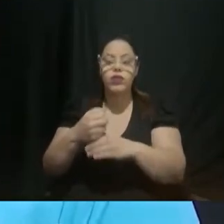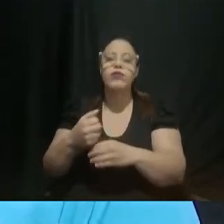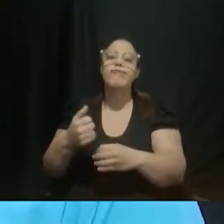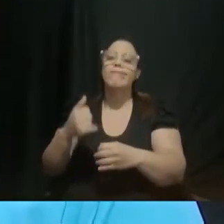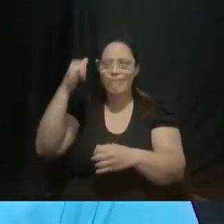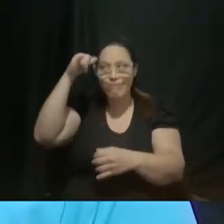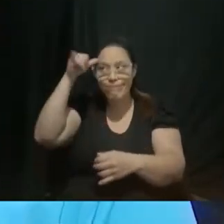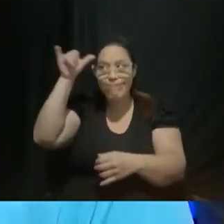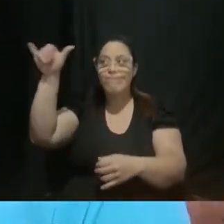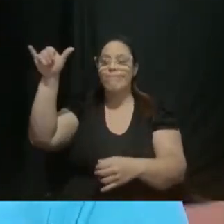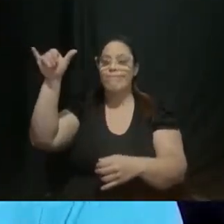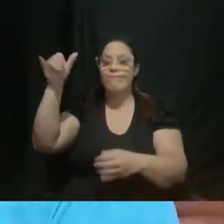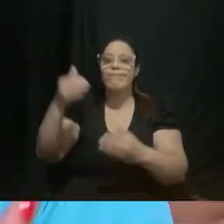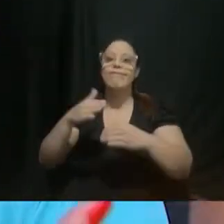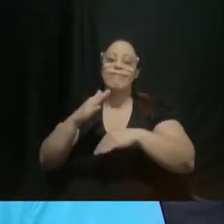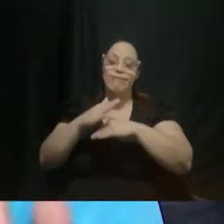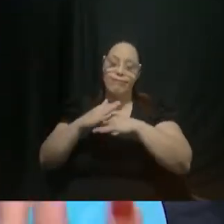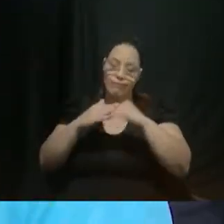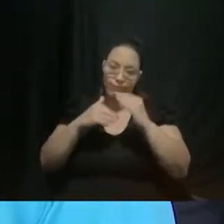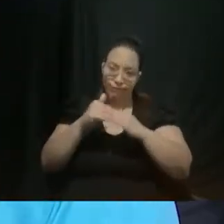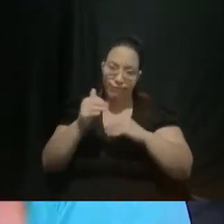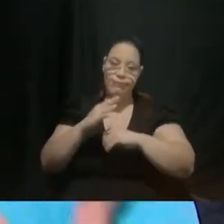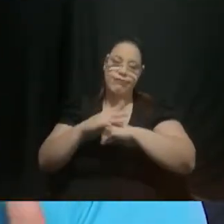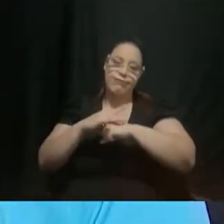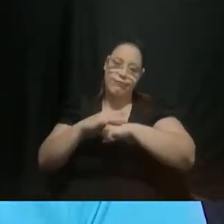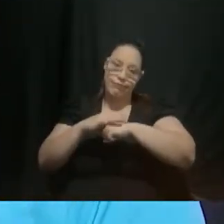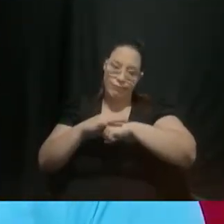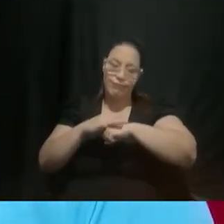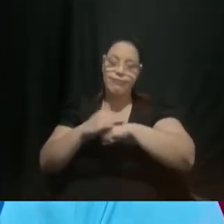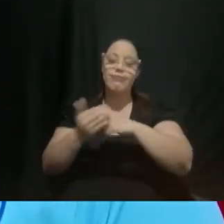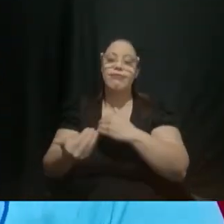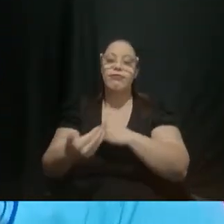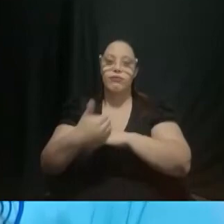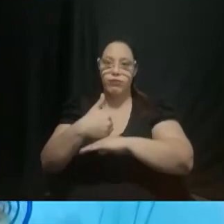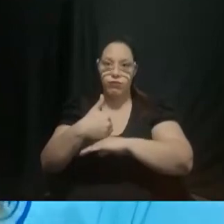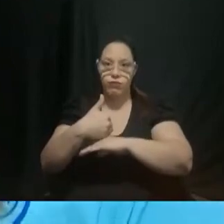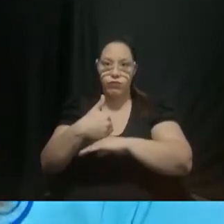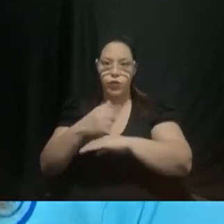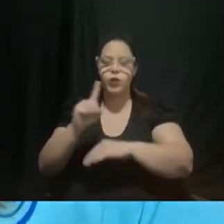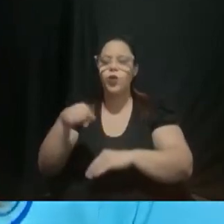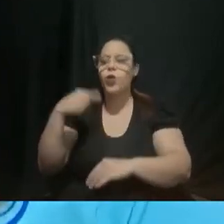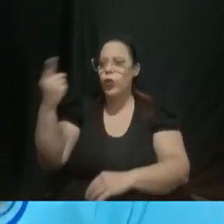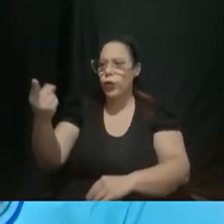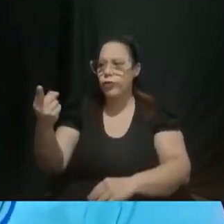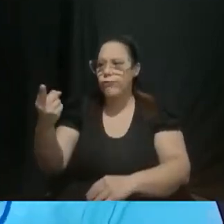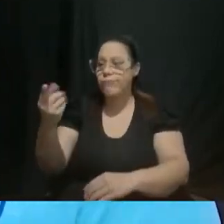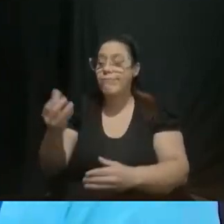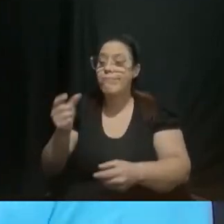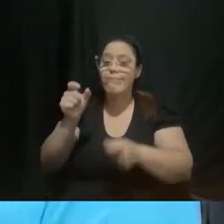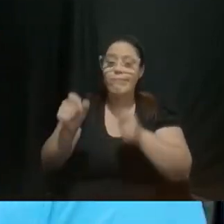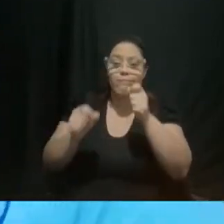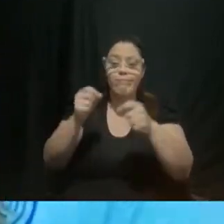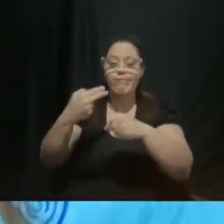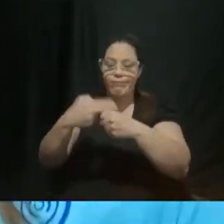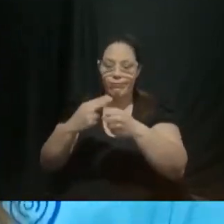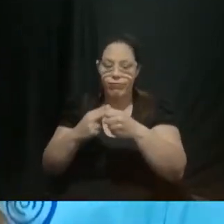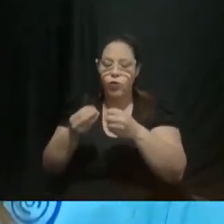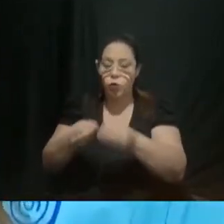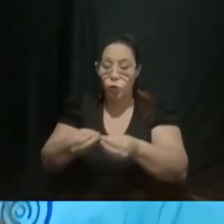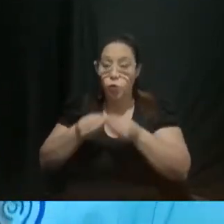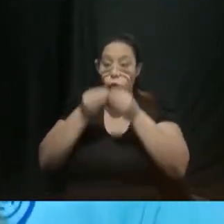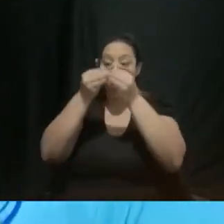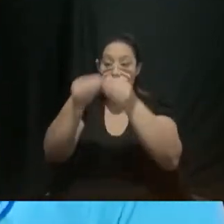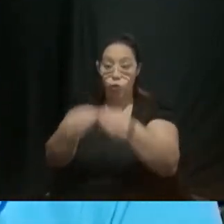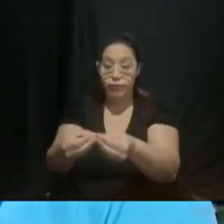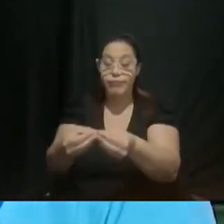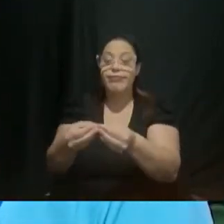essa doença e trazer também outras vertentes que a universidade oferece no nosso caso a gente tem na